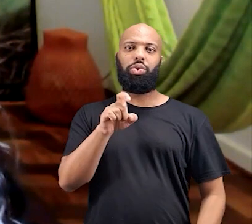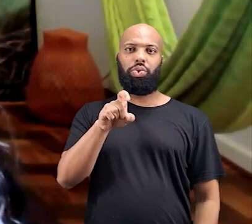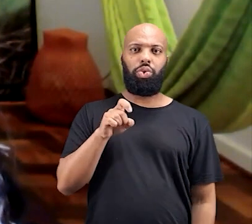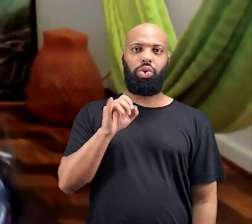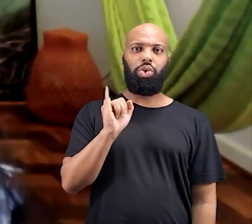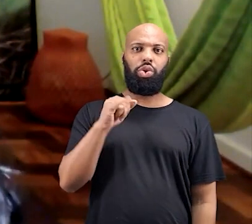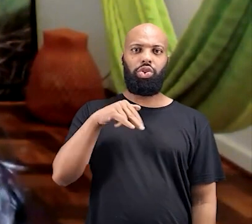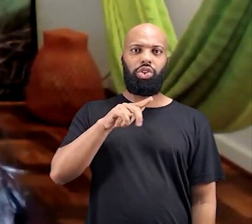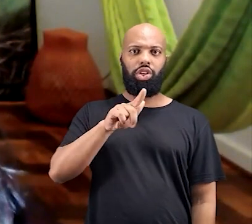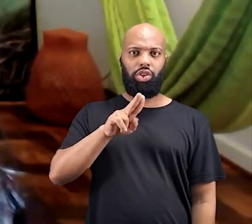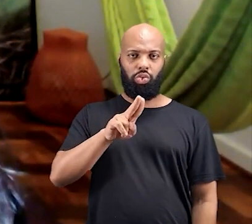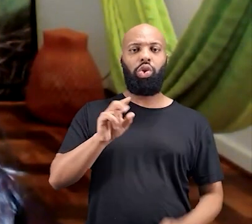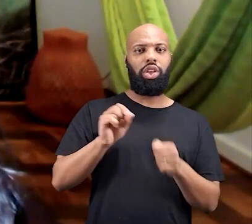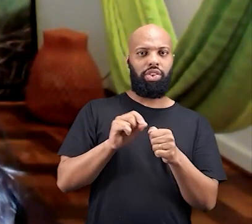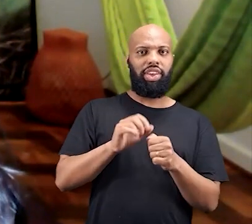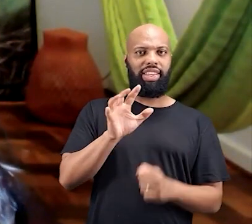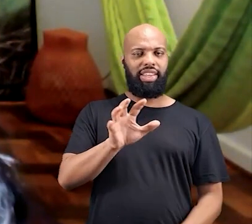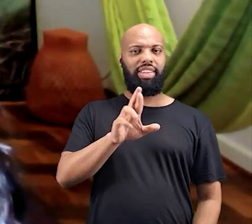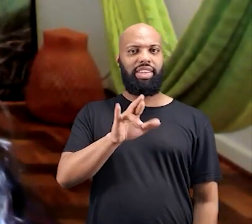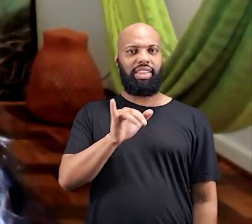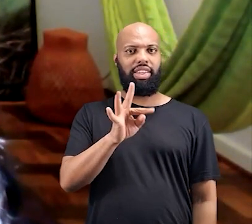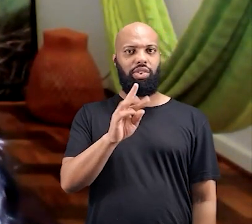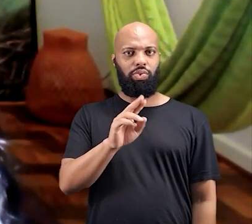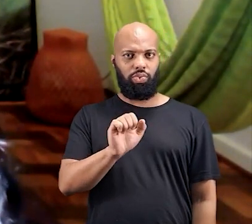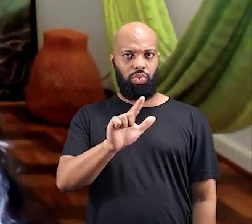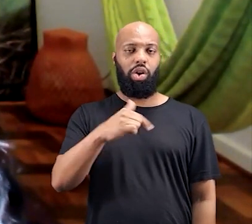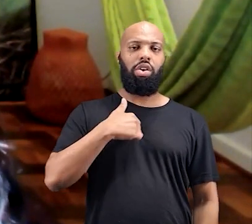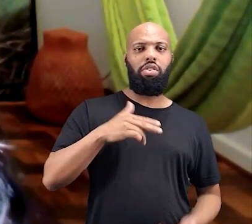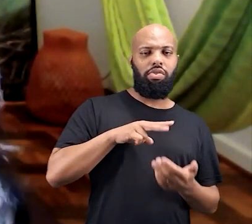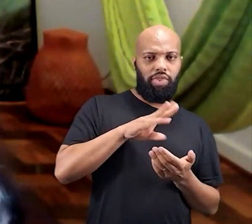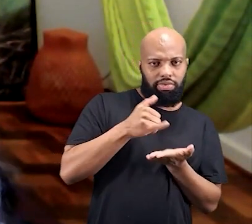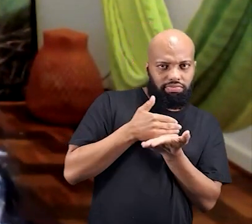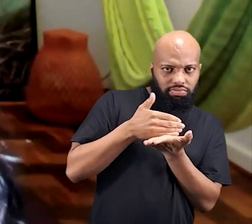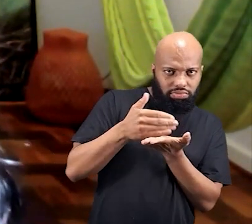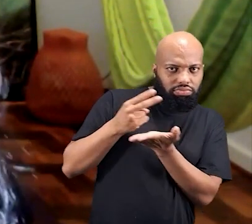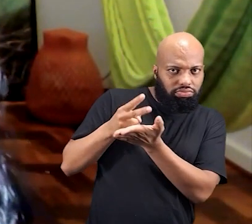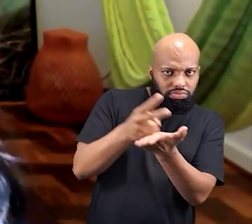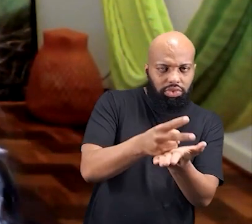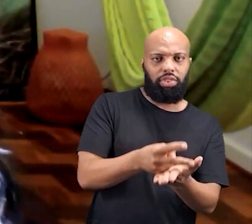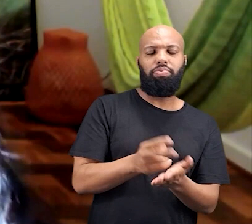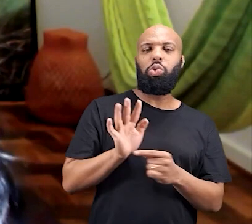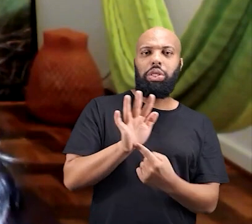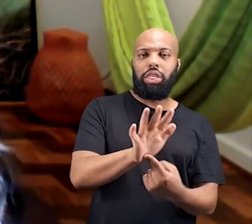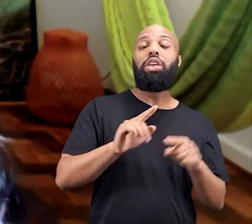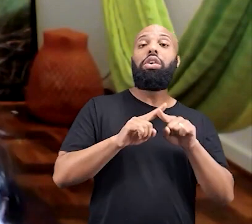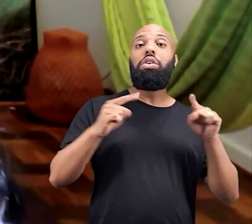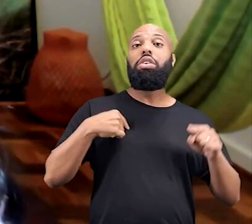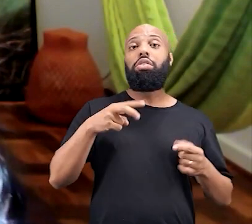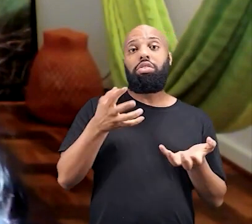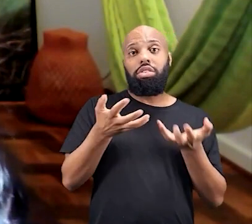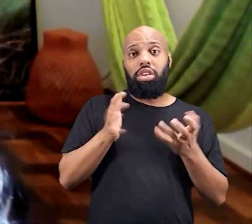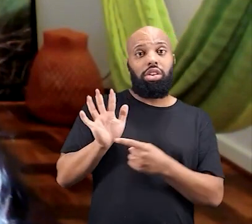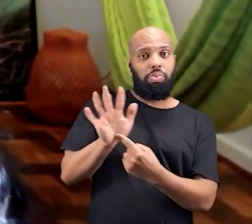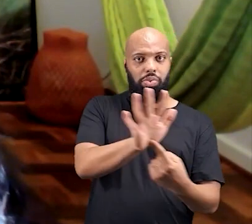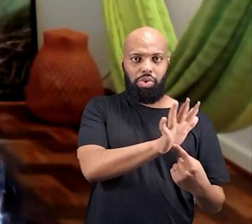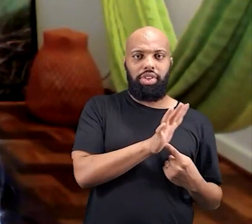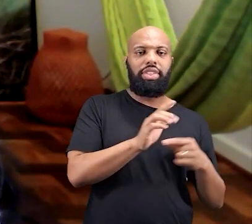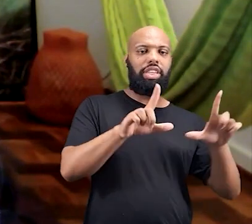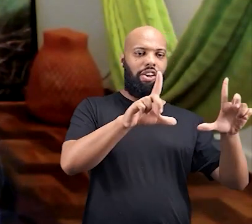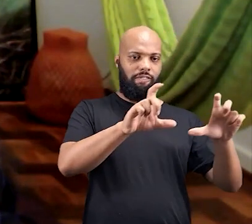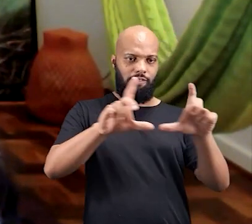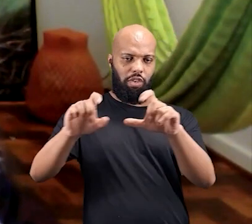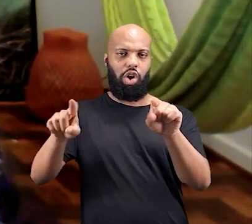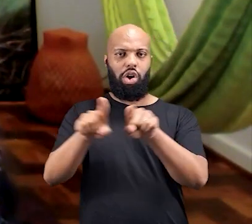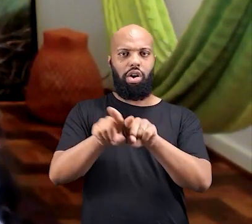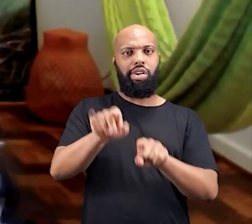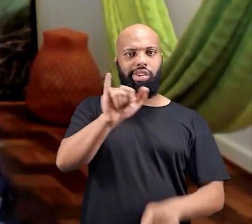Alto Xingu. Então, eu vou começar mostrando, falando, né? Vou continuar conversando aqui com vocês, mas gostaria